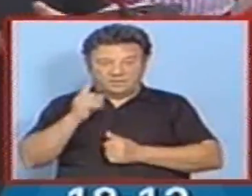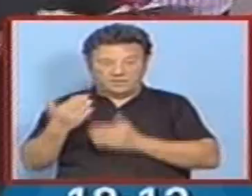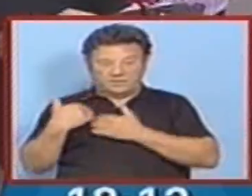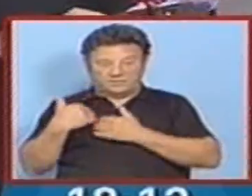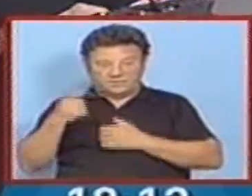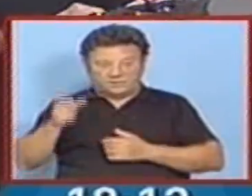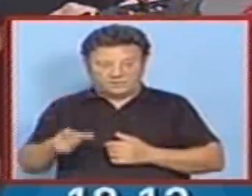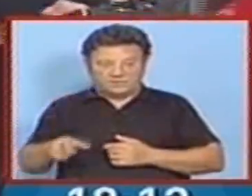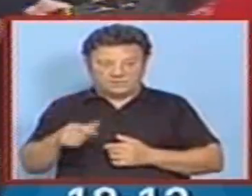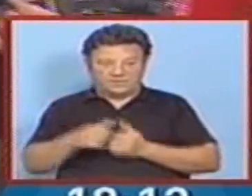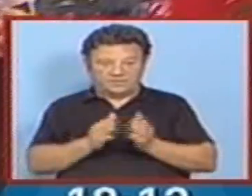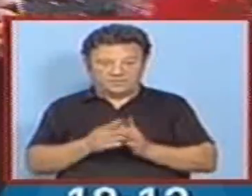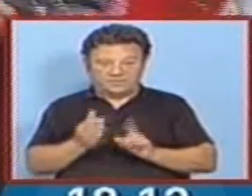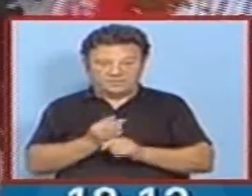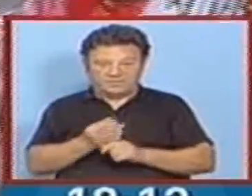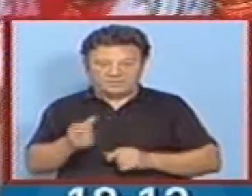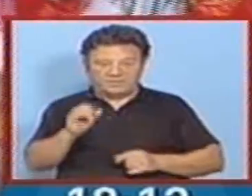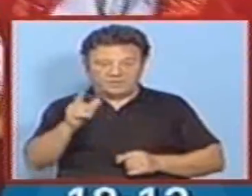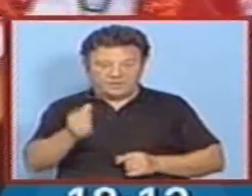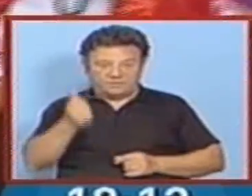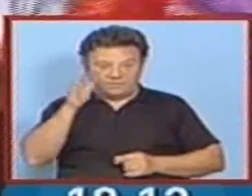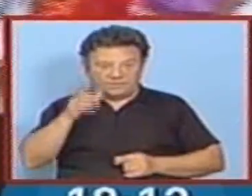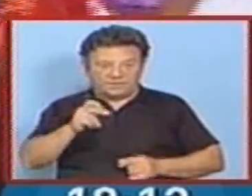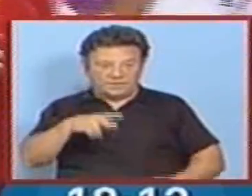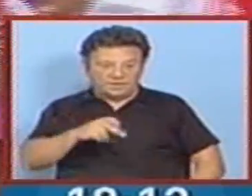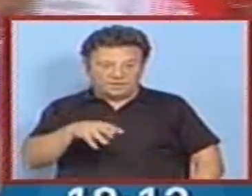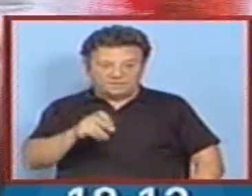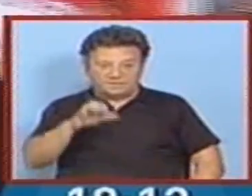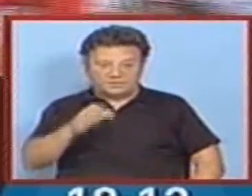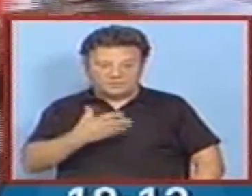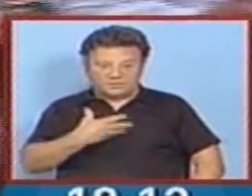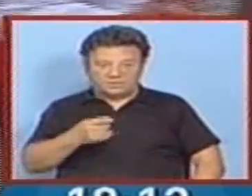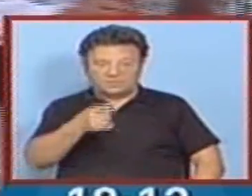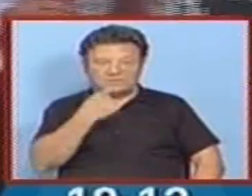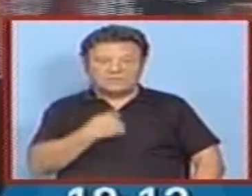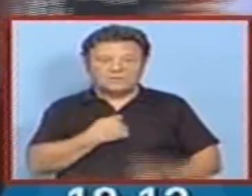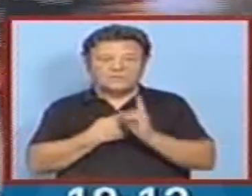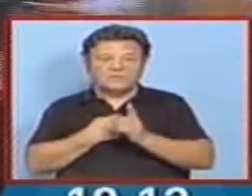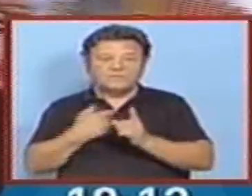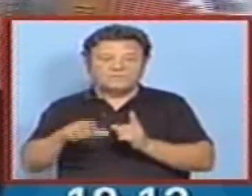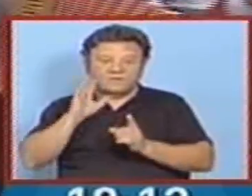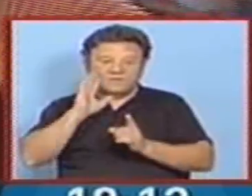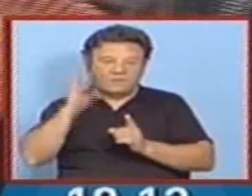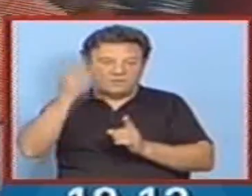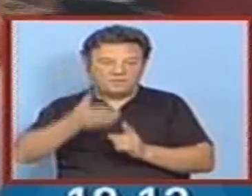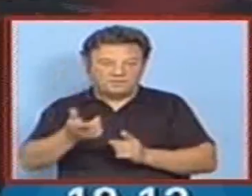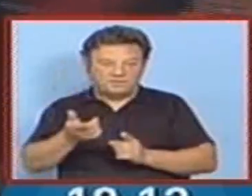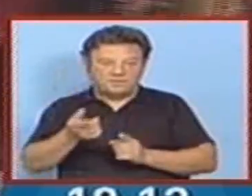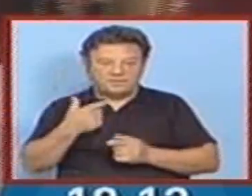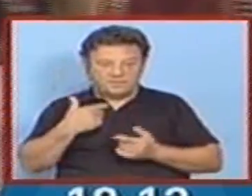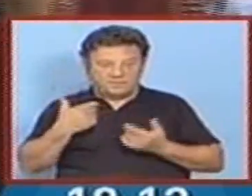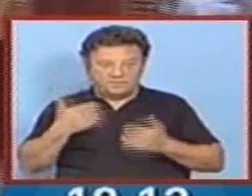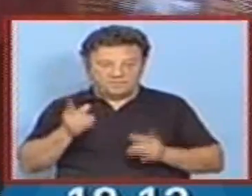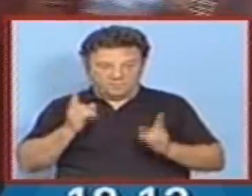Diga-me, o que é que vai acontecer aqui logo à noite? Vamos começar logo nessas primeiras horas em que estes